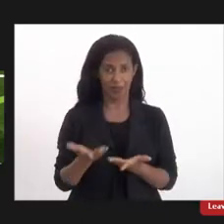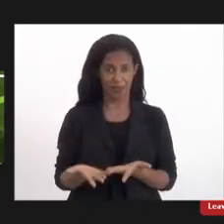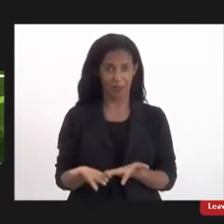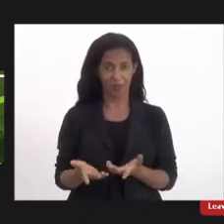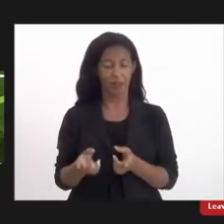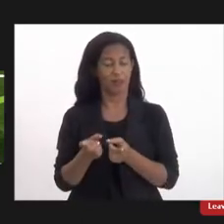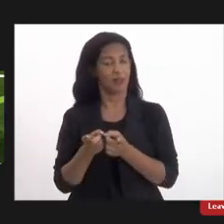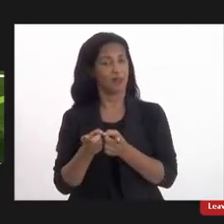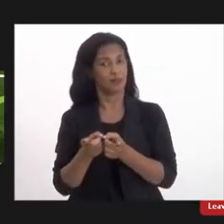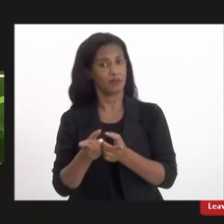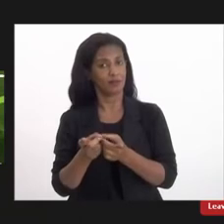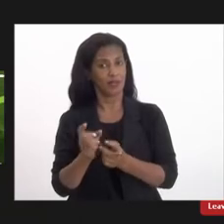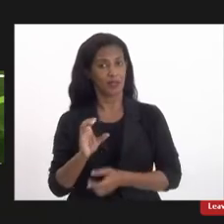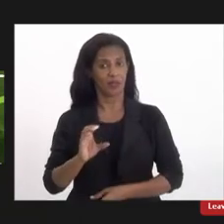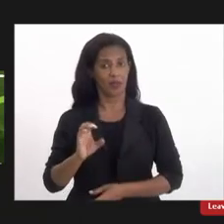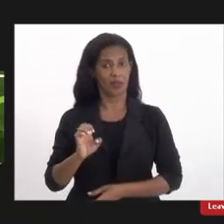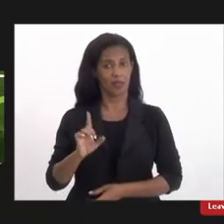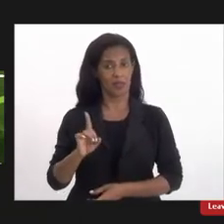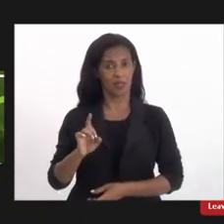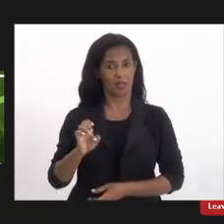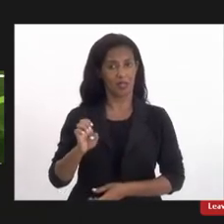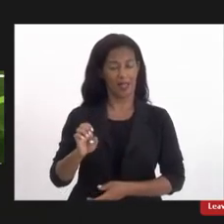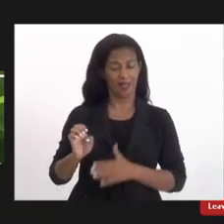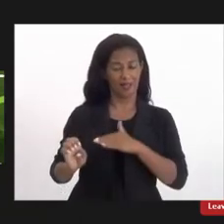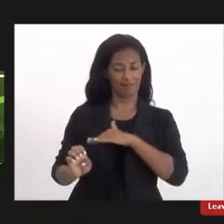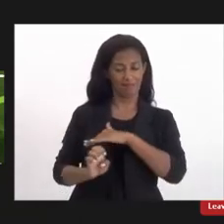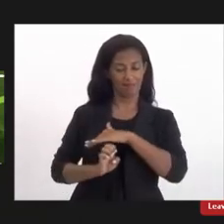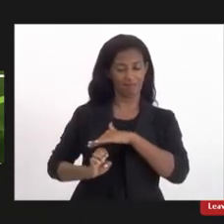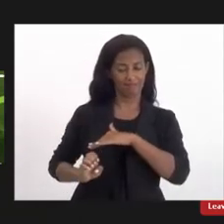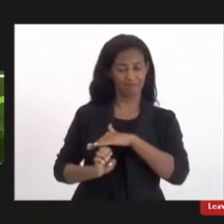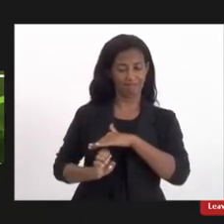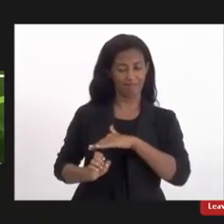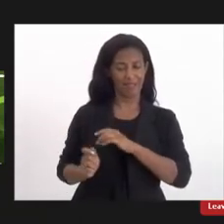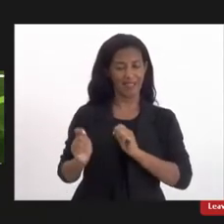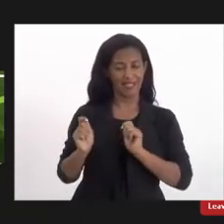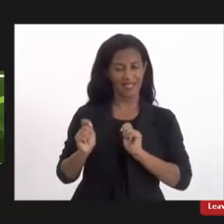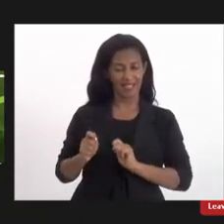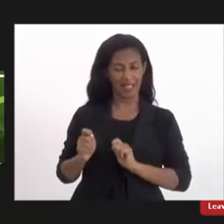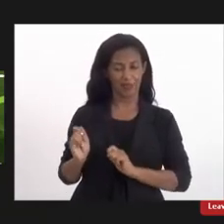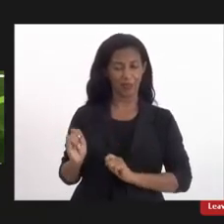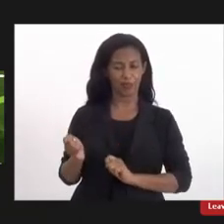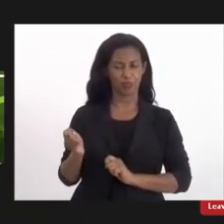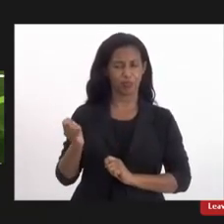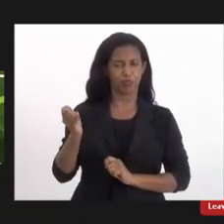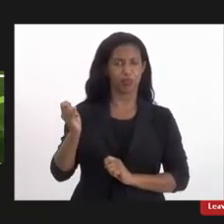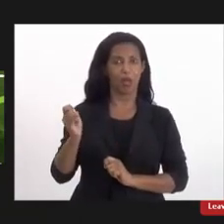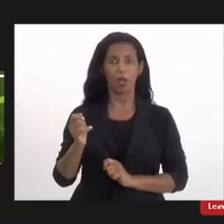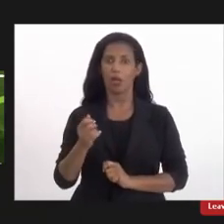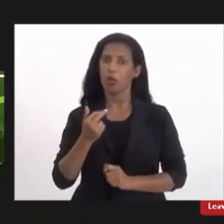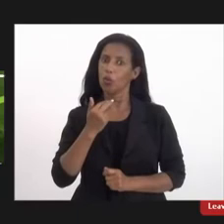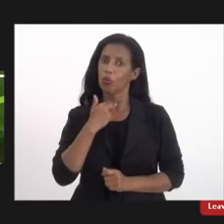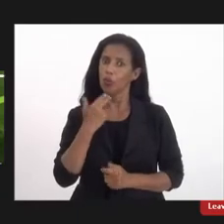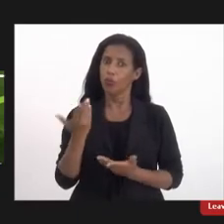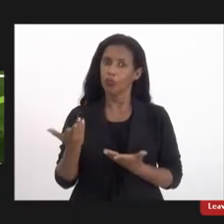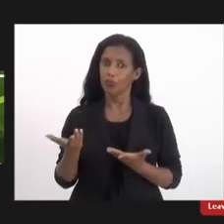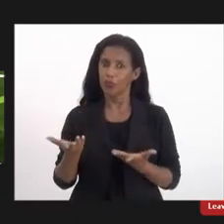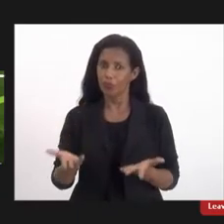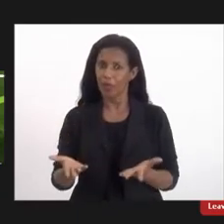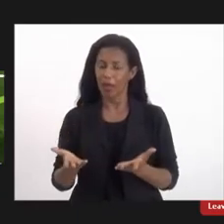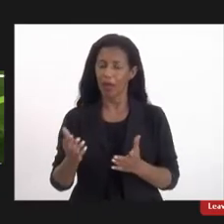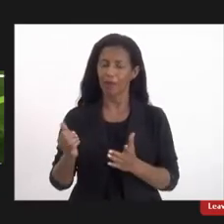Vendeu a CEDAI, uma empresa que dava lucro, não dava lucro para